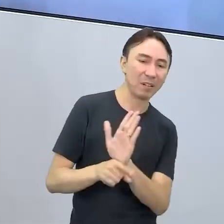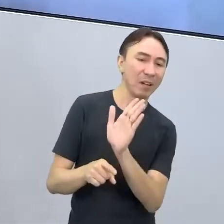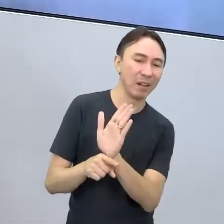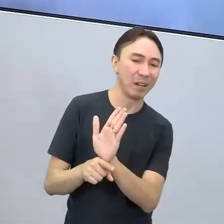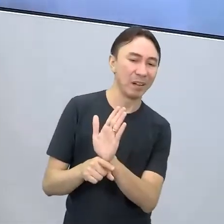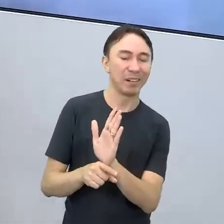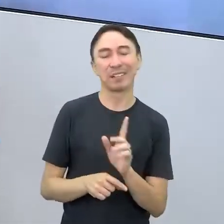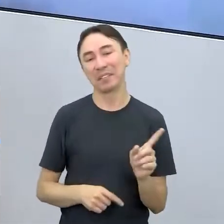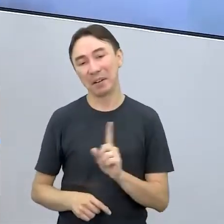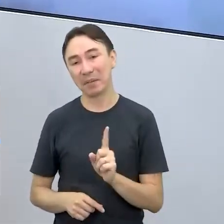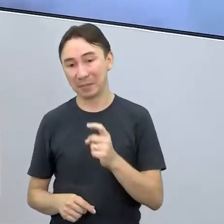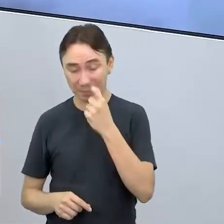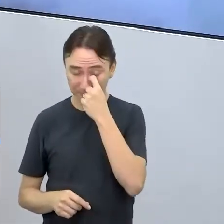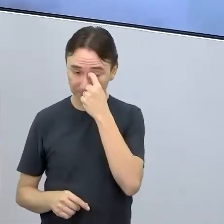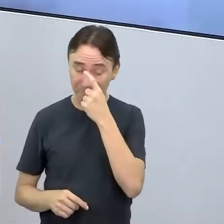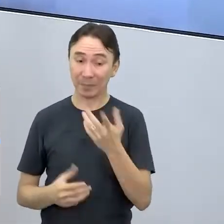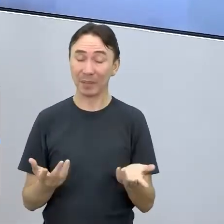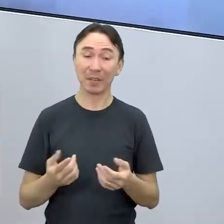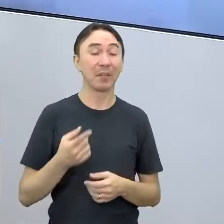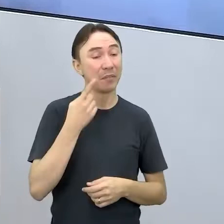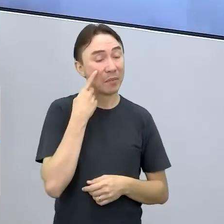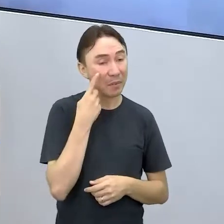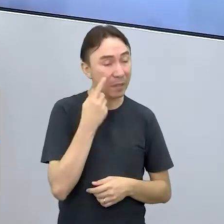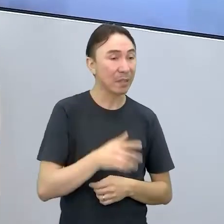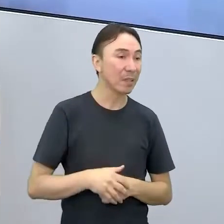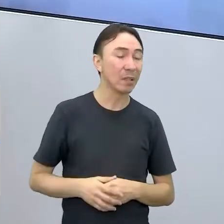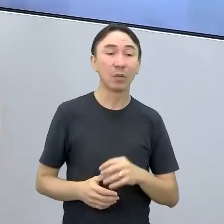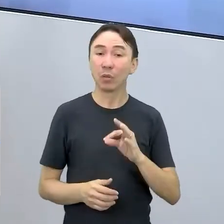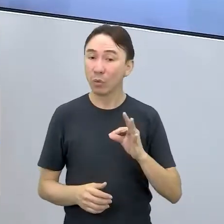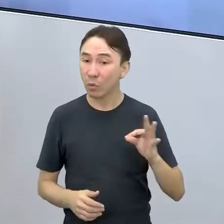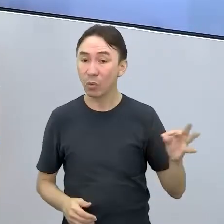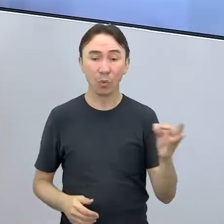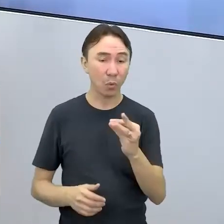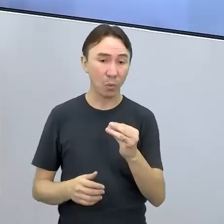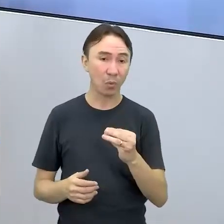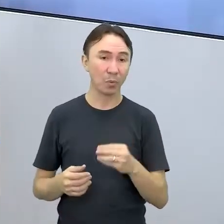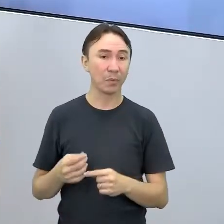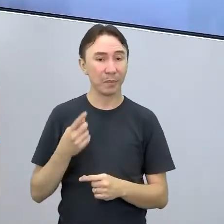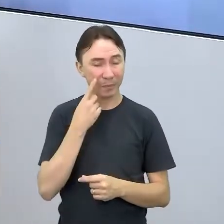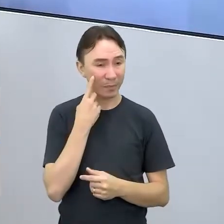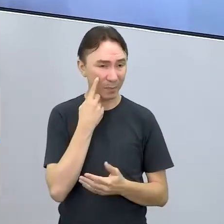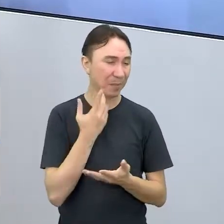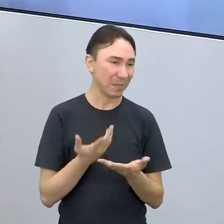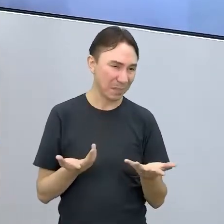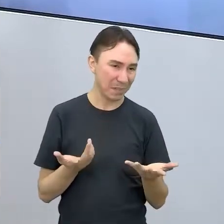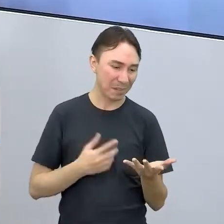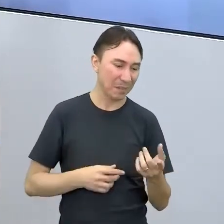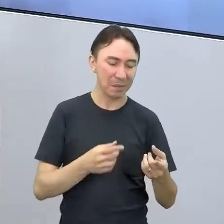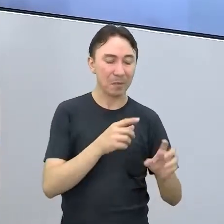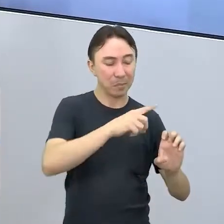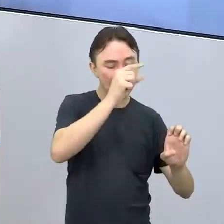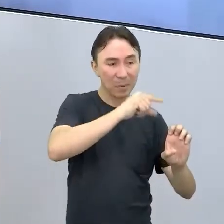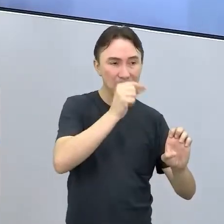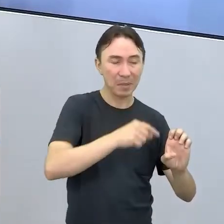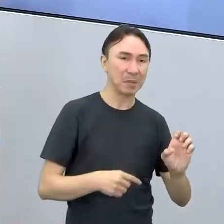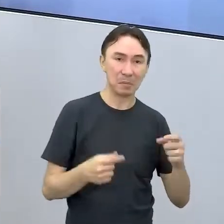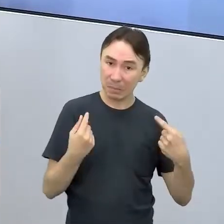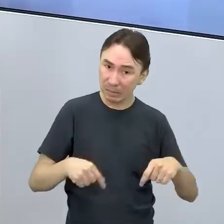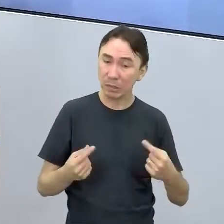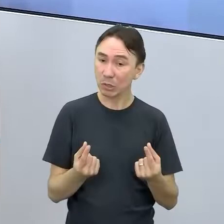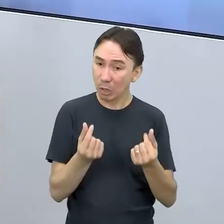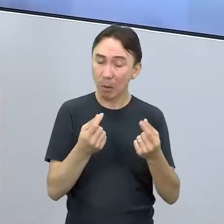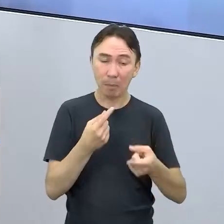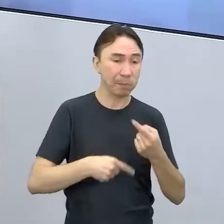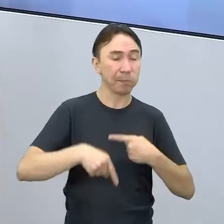viu que nem todo empreendimento, necessariamente, para ser de sucesso, ele precisa gerar lucro. Ele pode ser um